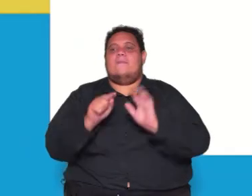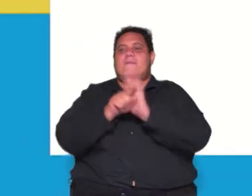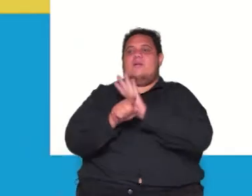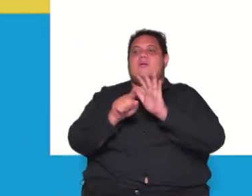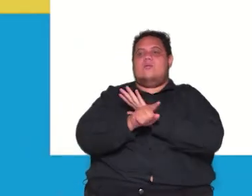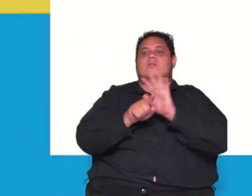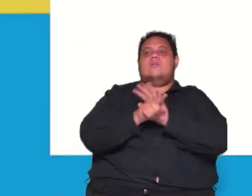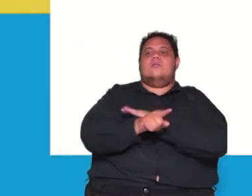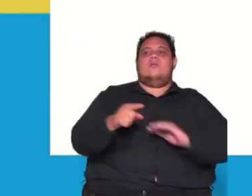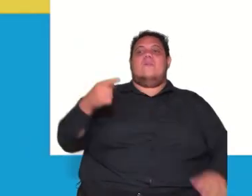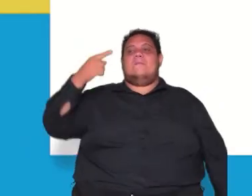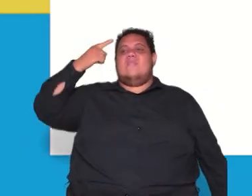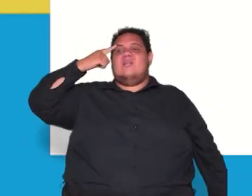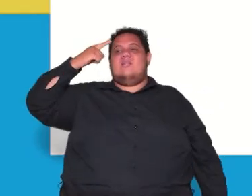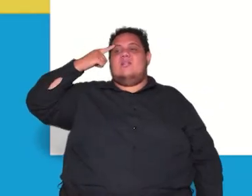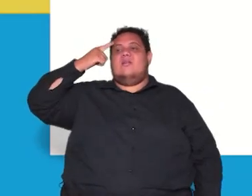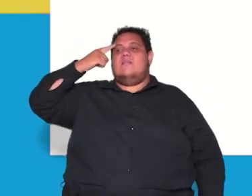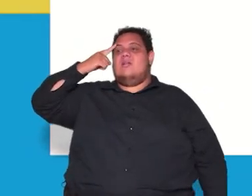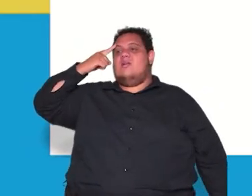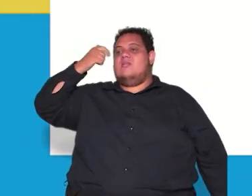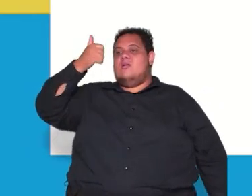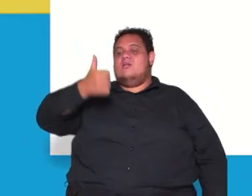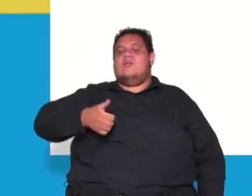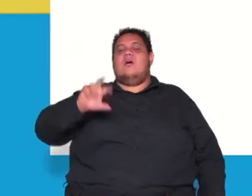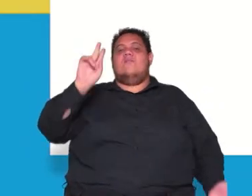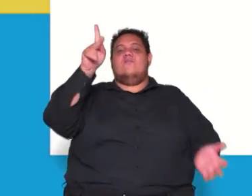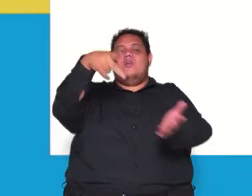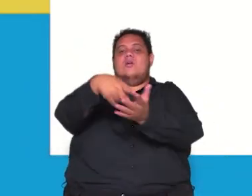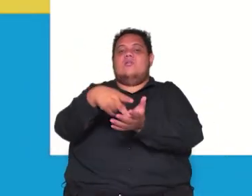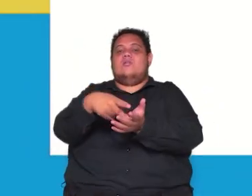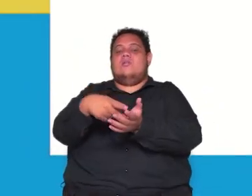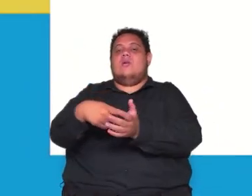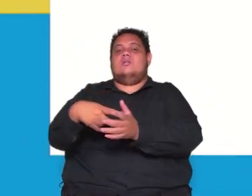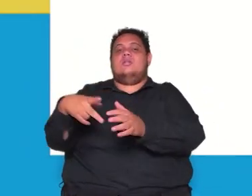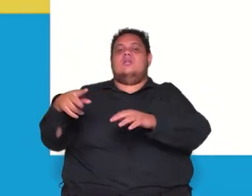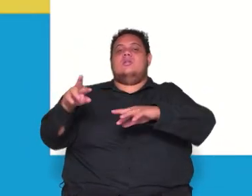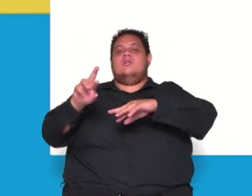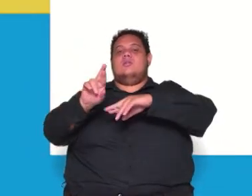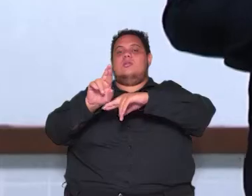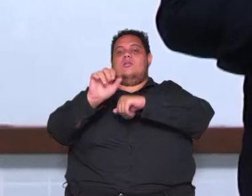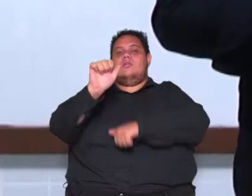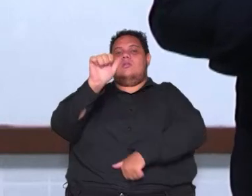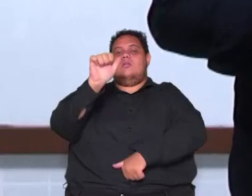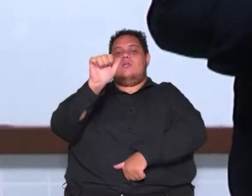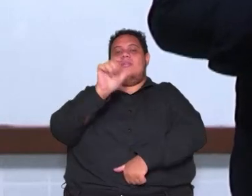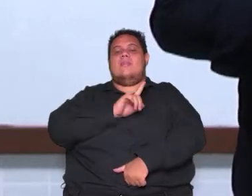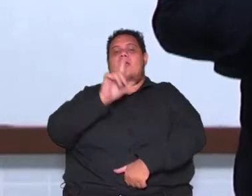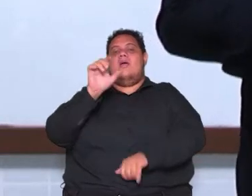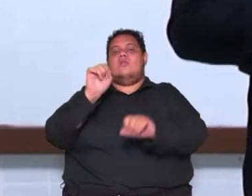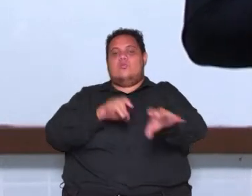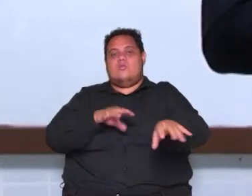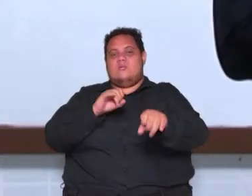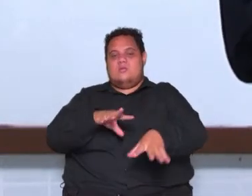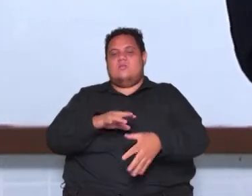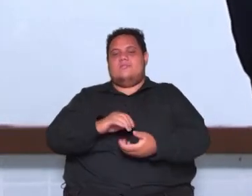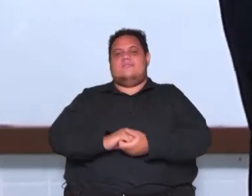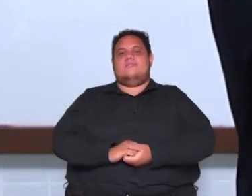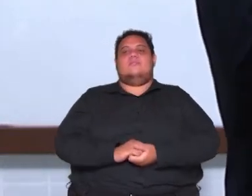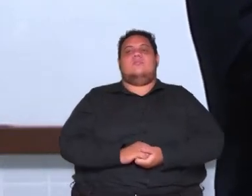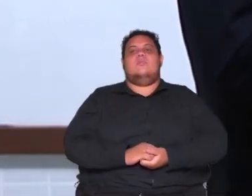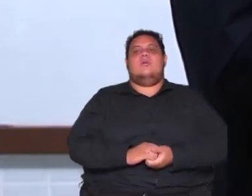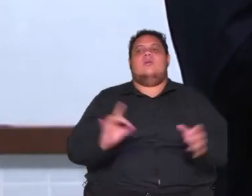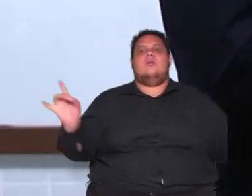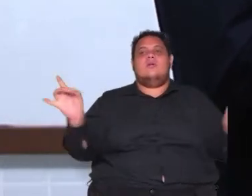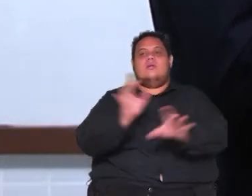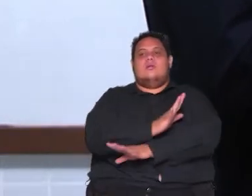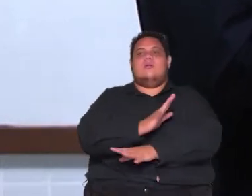o pensamento crítico o primado da razão a antropologia e a educação tá e por